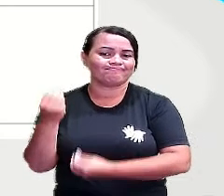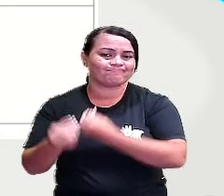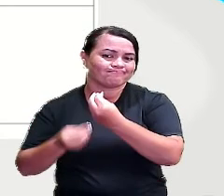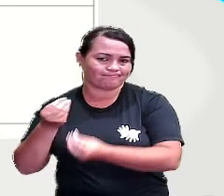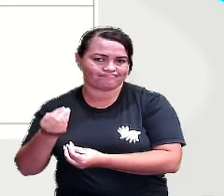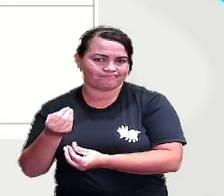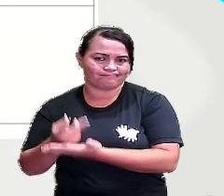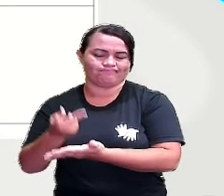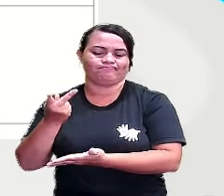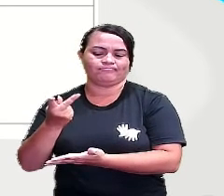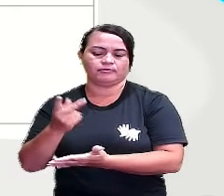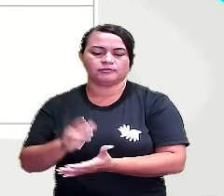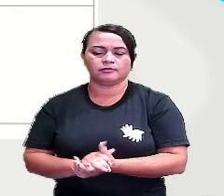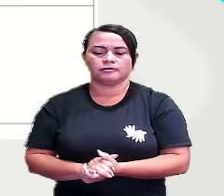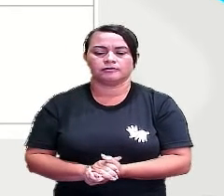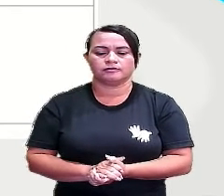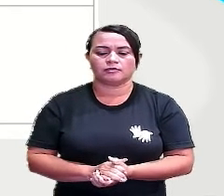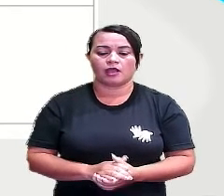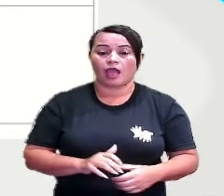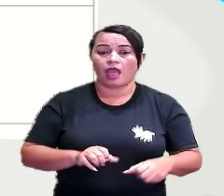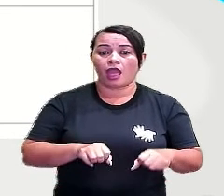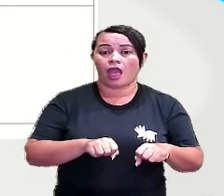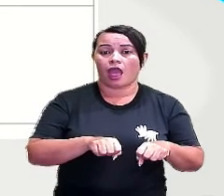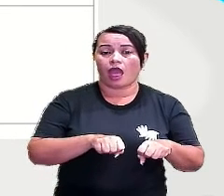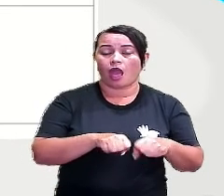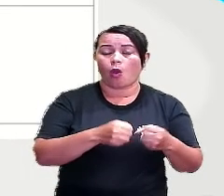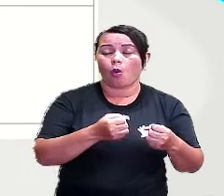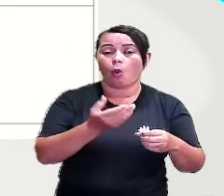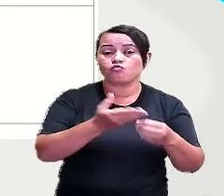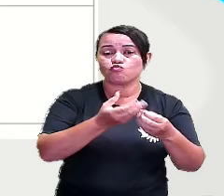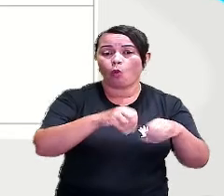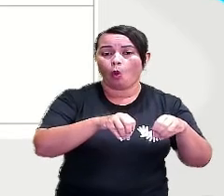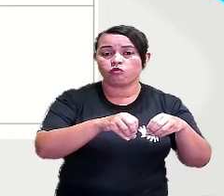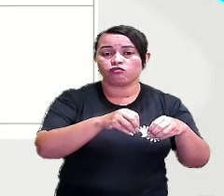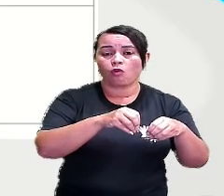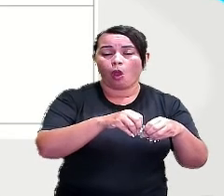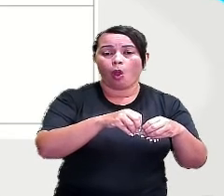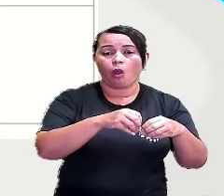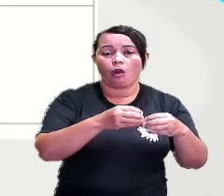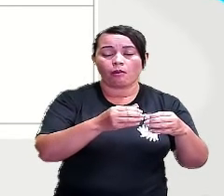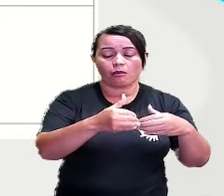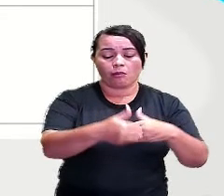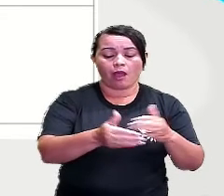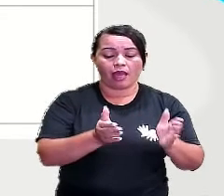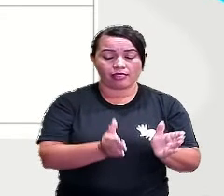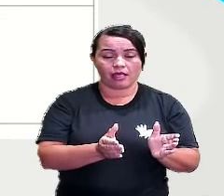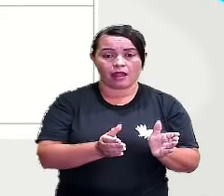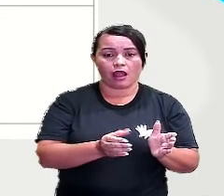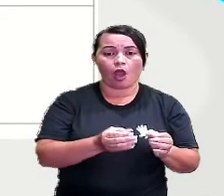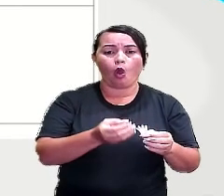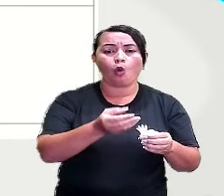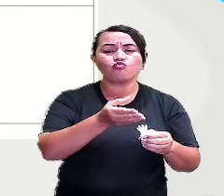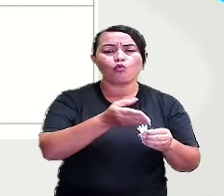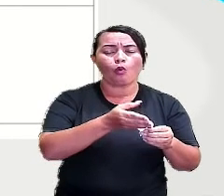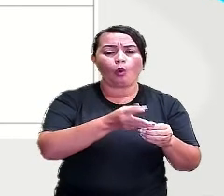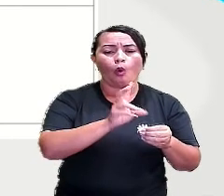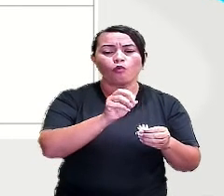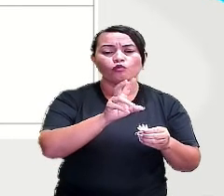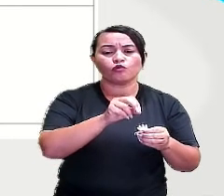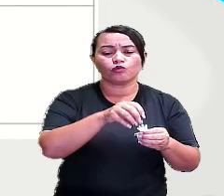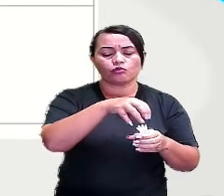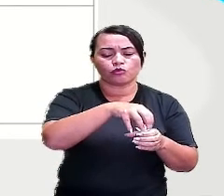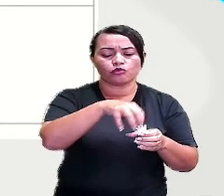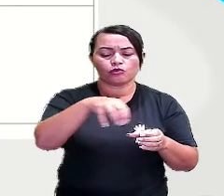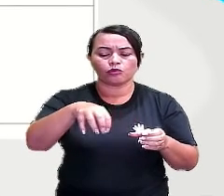acontecer. Quebrar todos os ovos ao deixar cair uma cartela, né? Quando eu deixo a bandeja de ovo